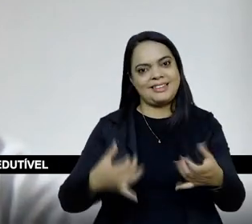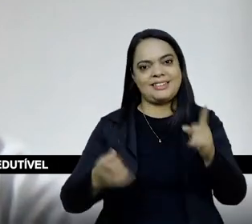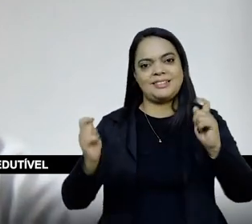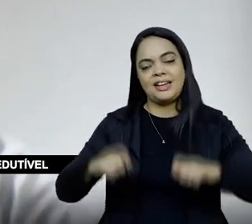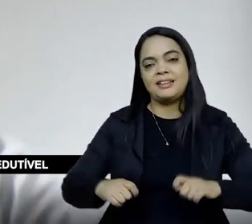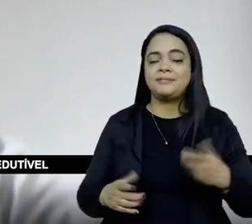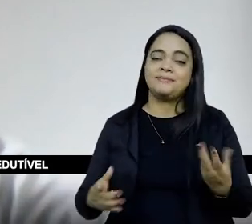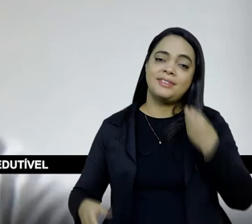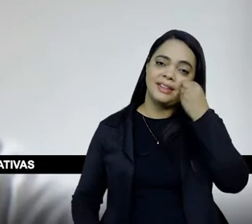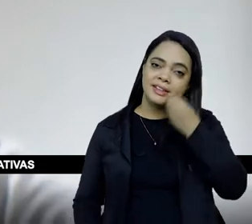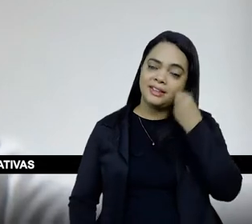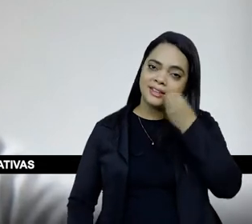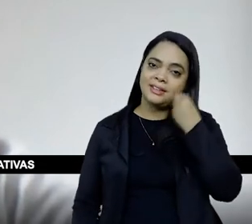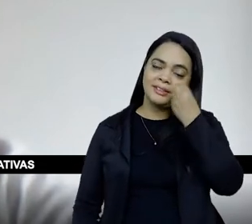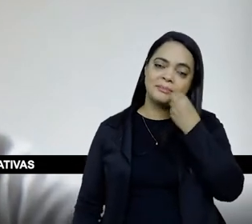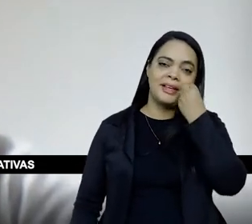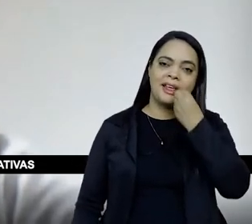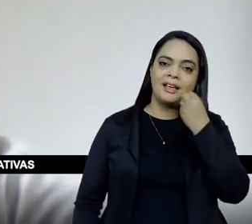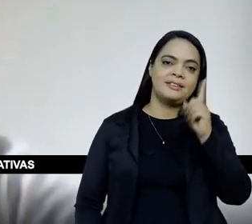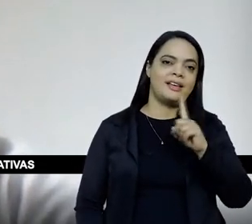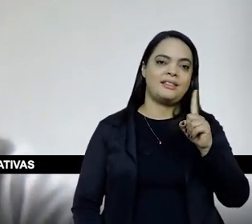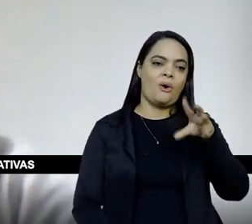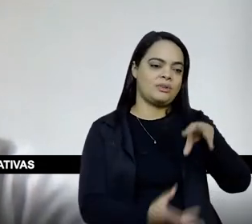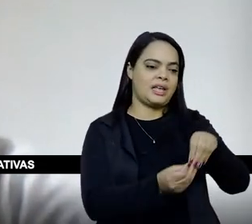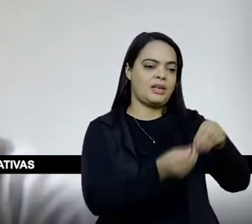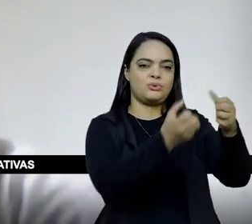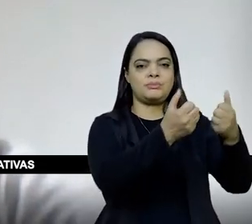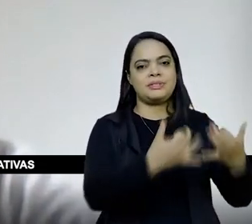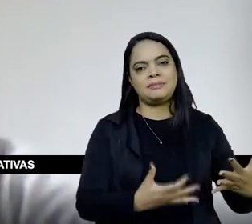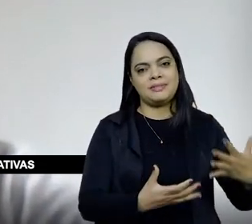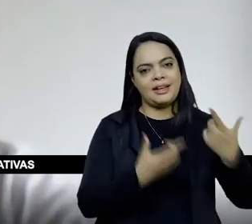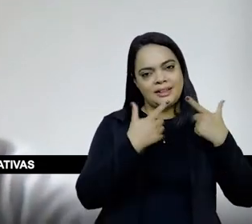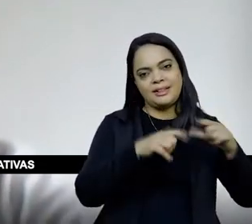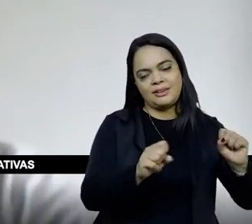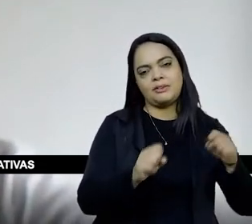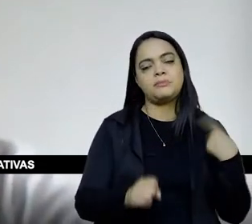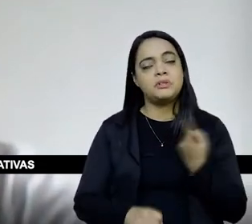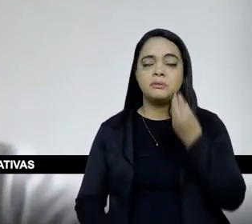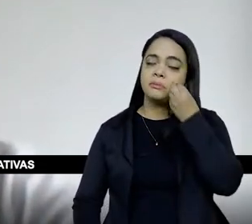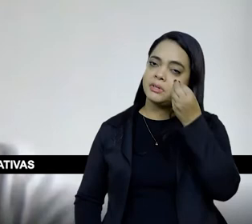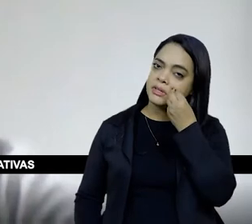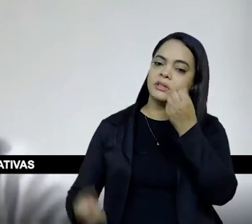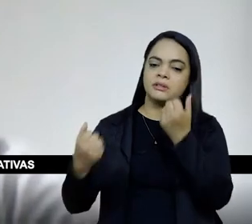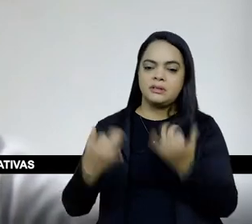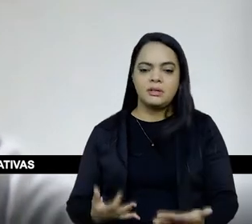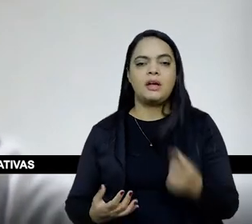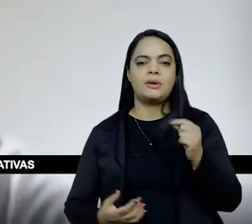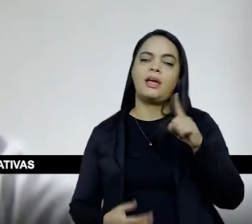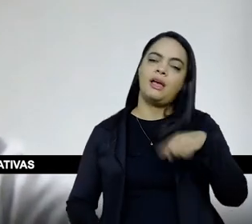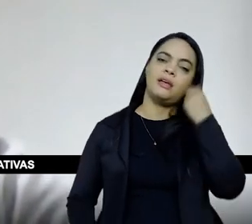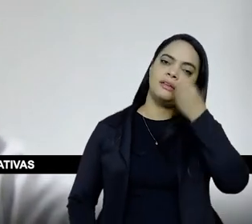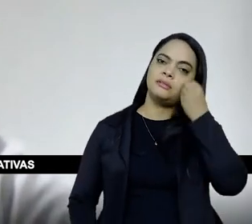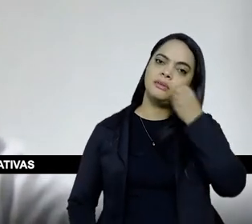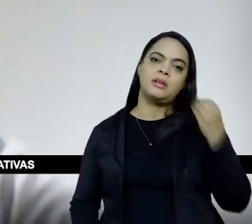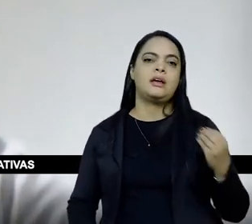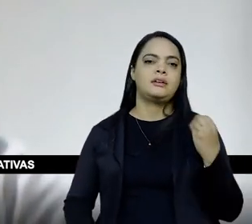experiência é irredutível à linguagem, mas essa é a tentativa de dizer continuamente, se trata disso, de experiências que